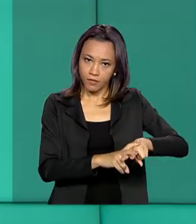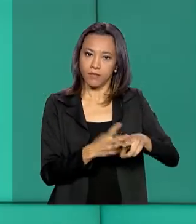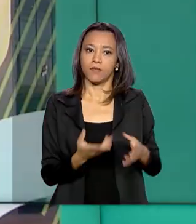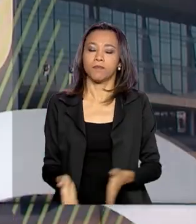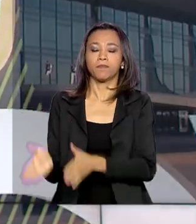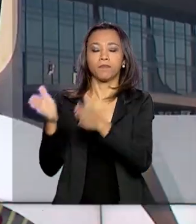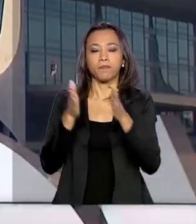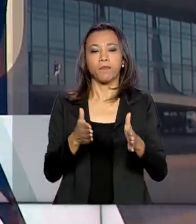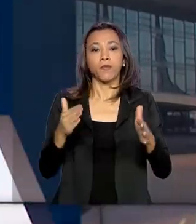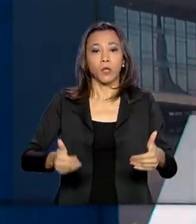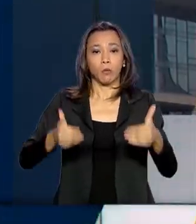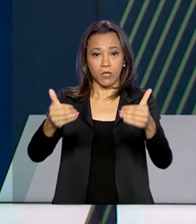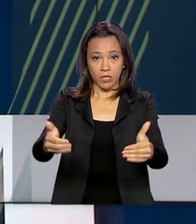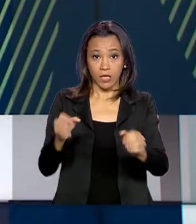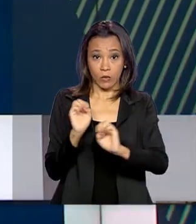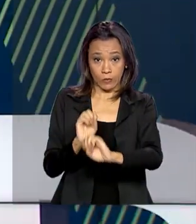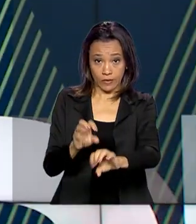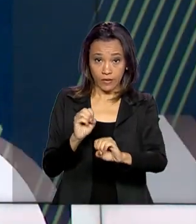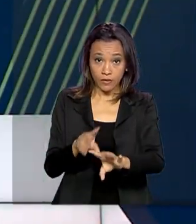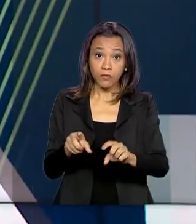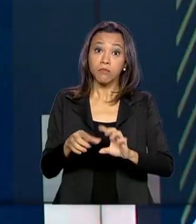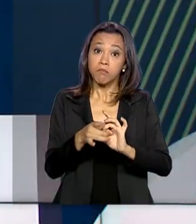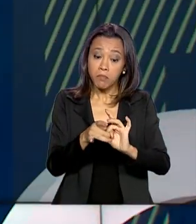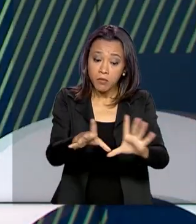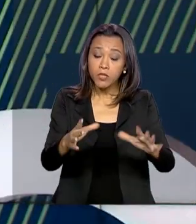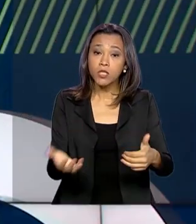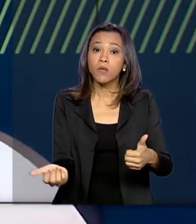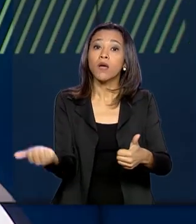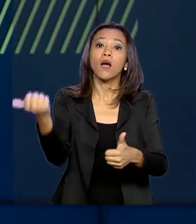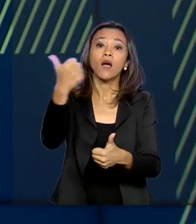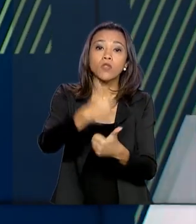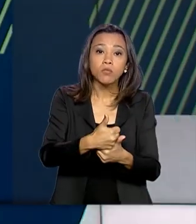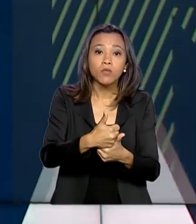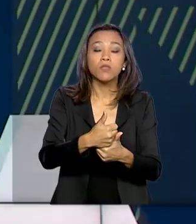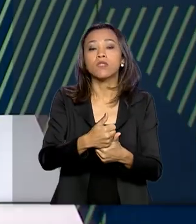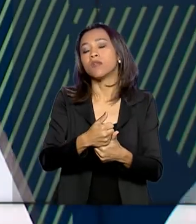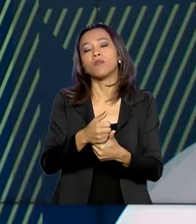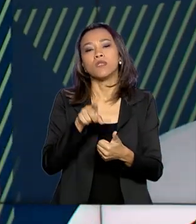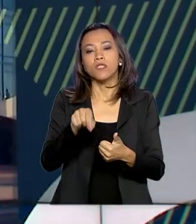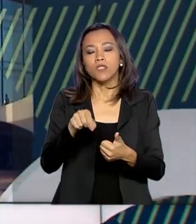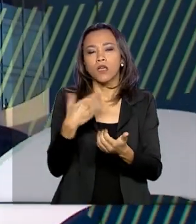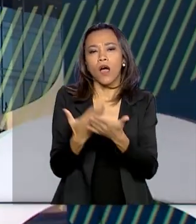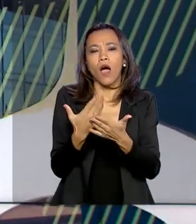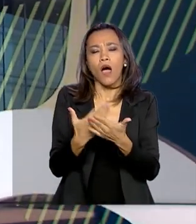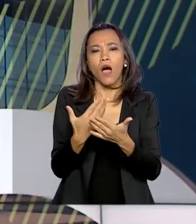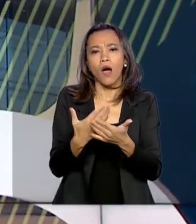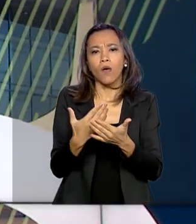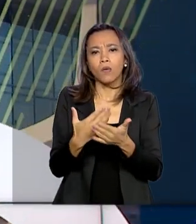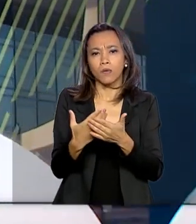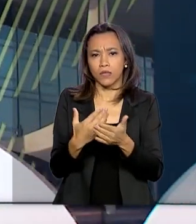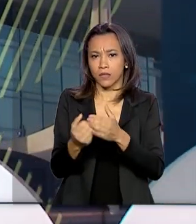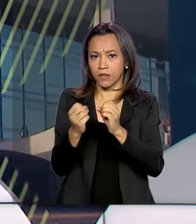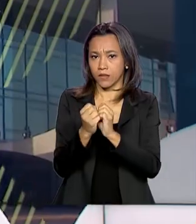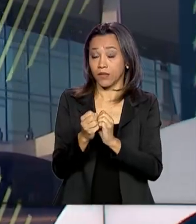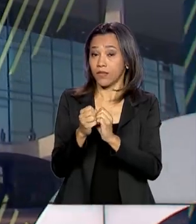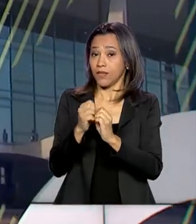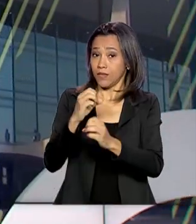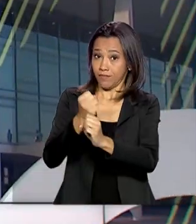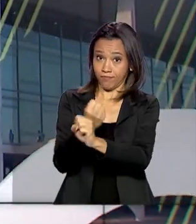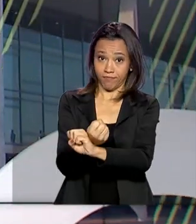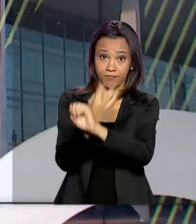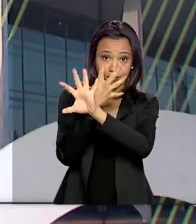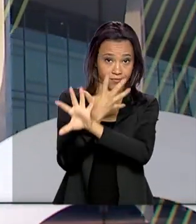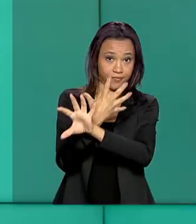Ministério da Educação autorizou a substituição de aulas presenciais por aulas virtuais em função do novo coronavírus.